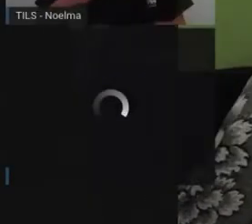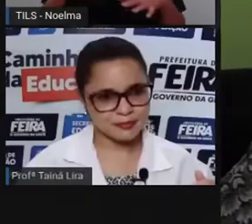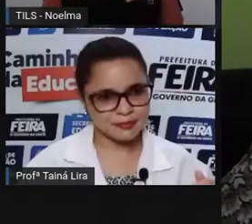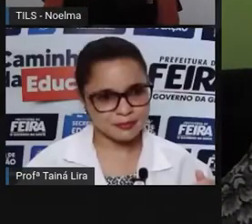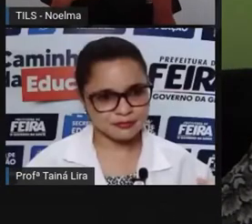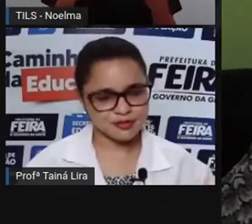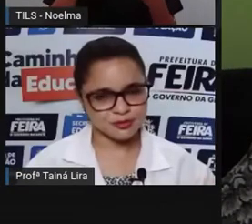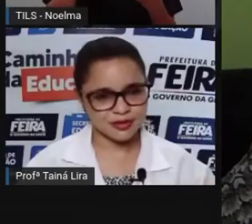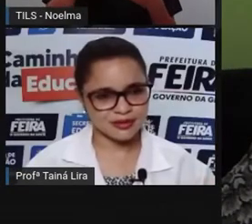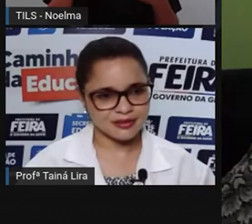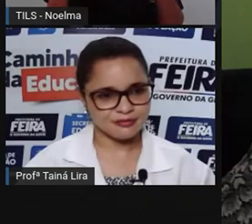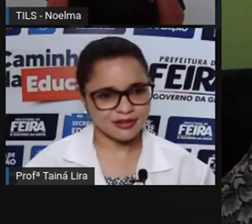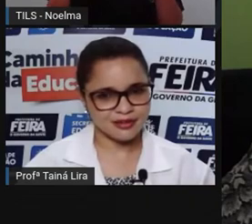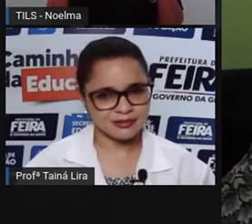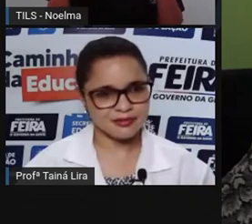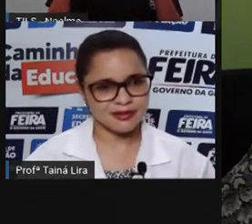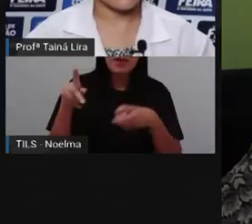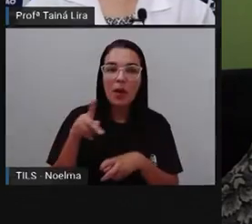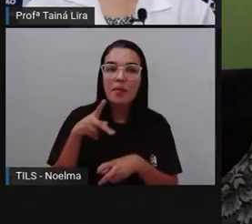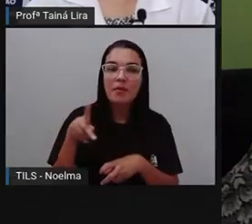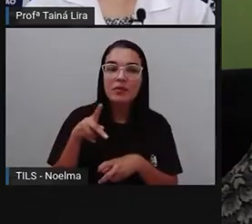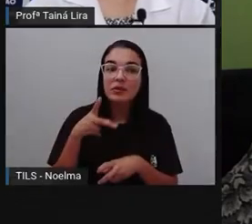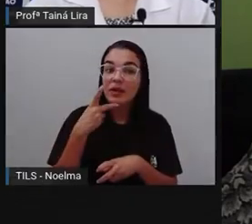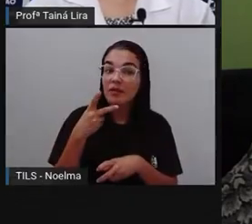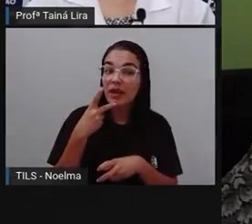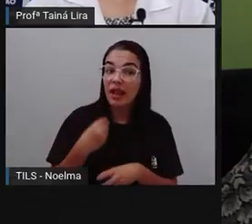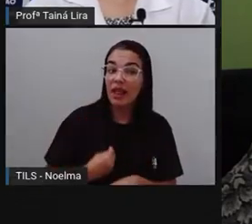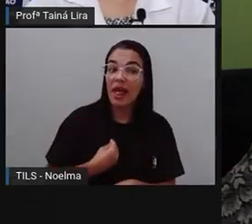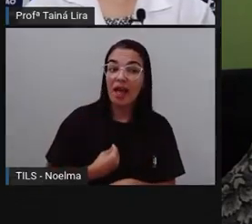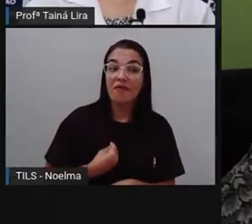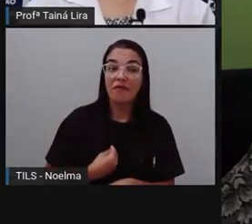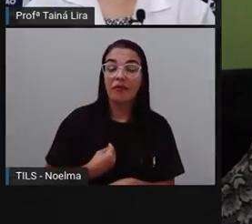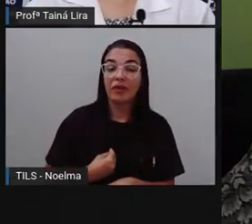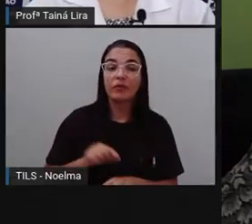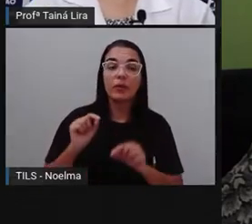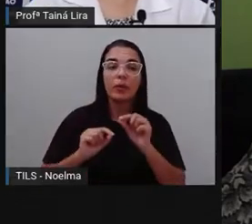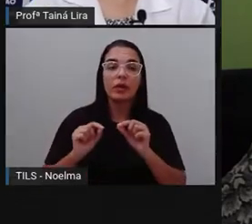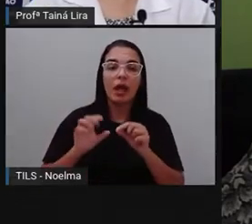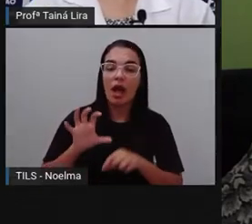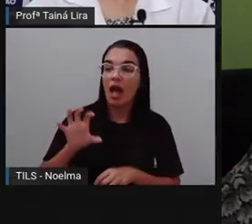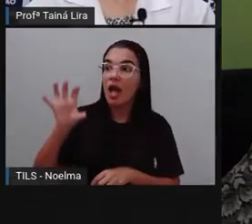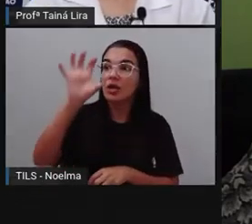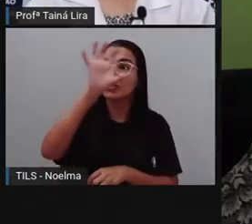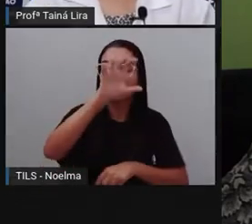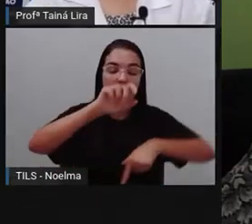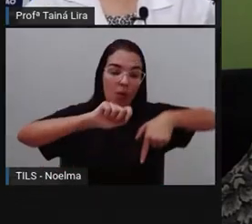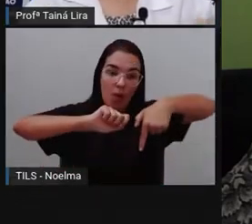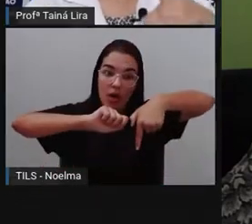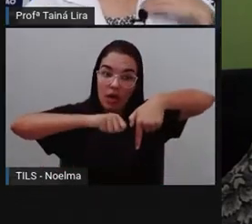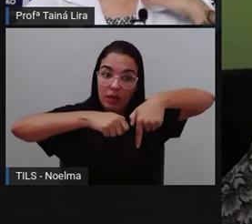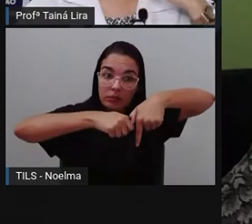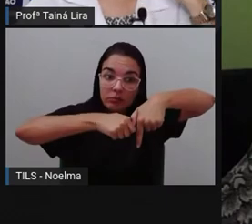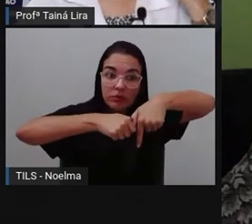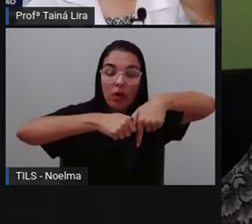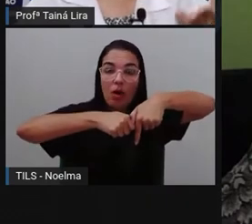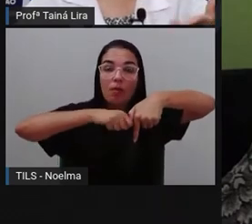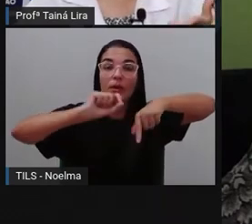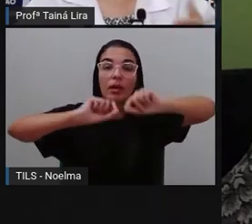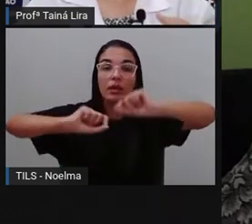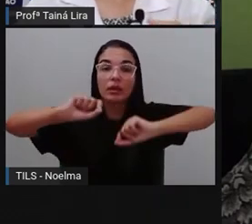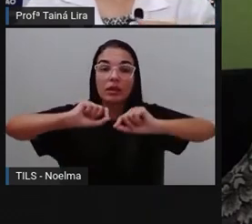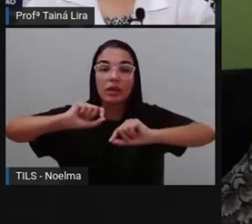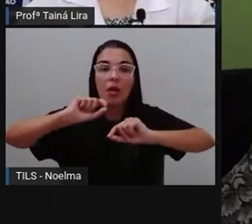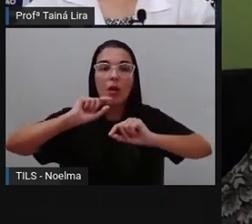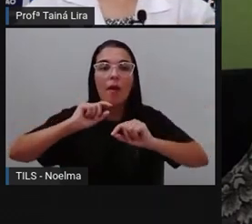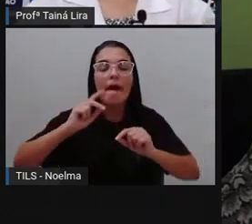A professora aqui está falando, ela vive, né, nessa região de quilombo, e ela está falando como era,